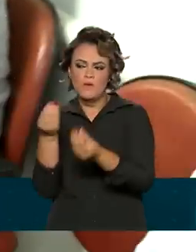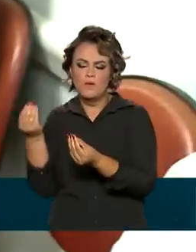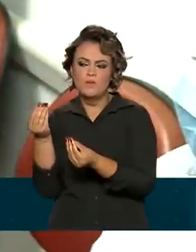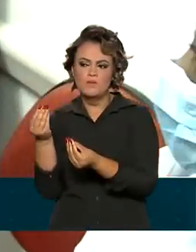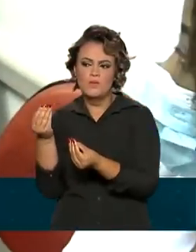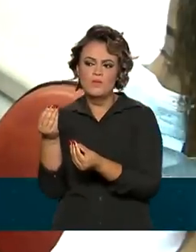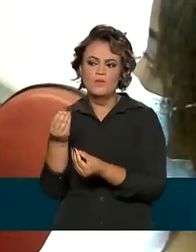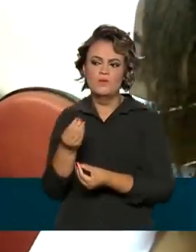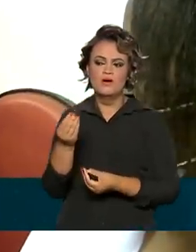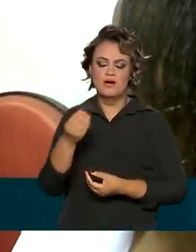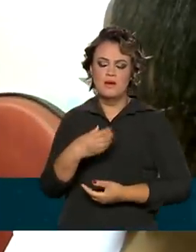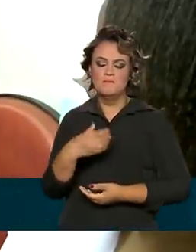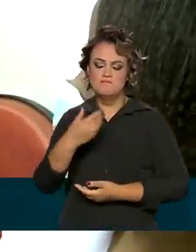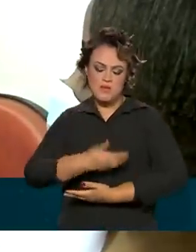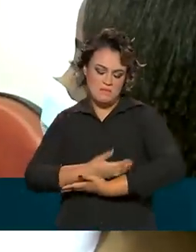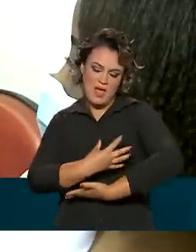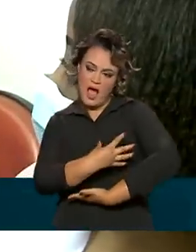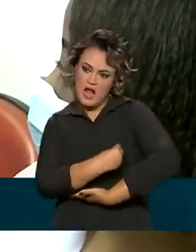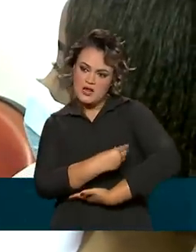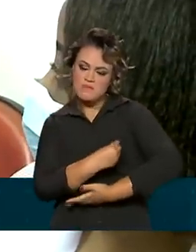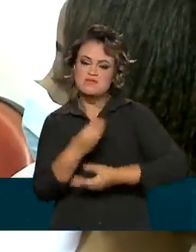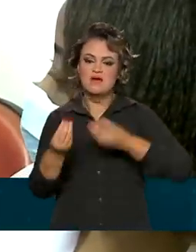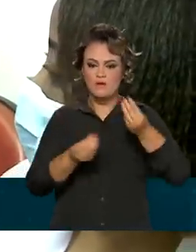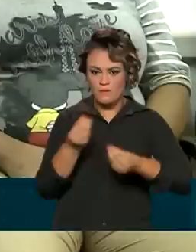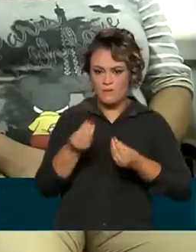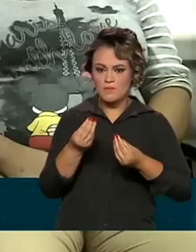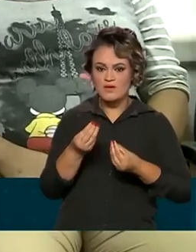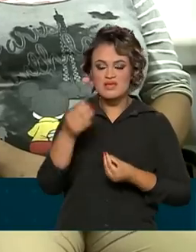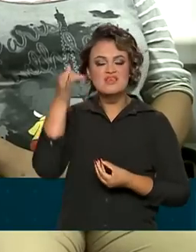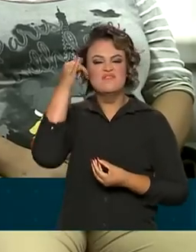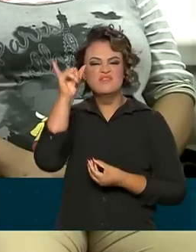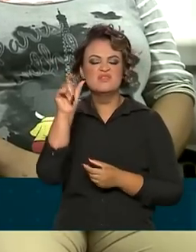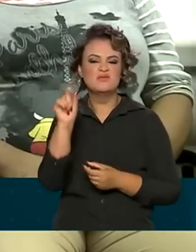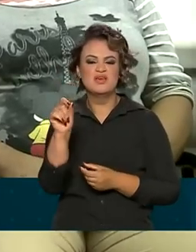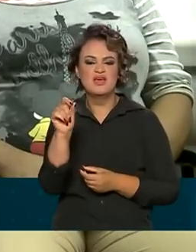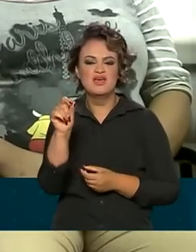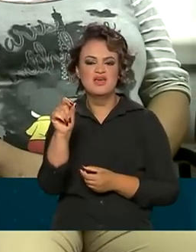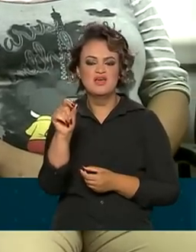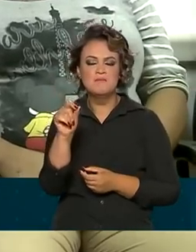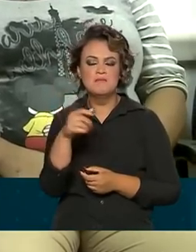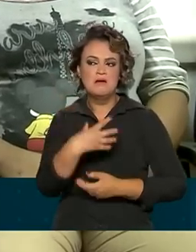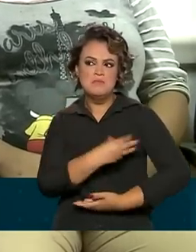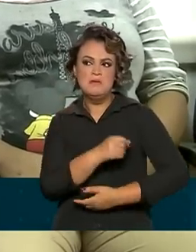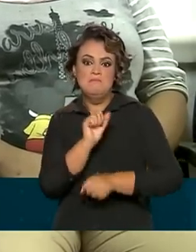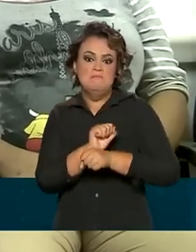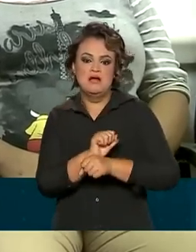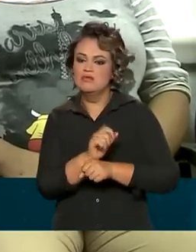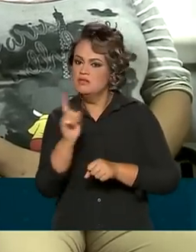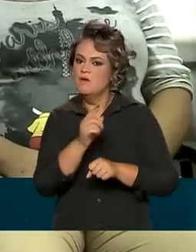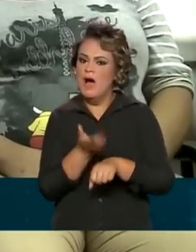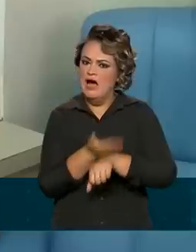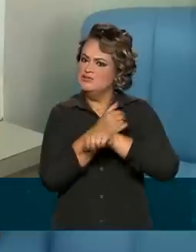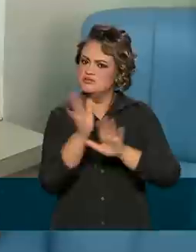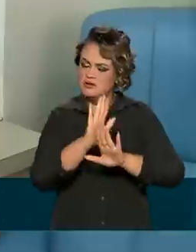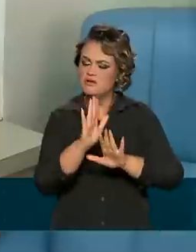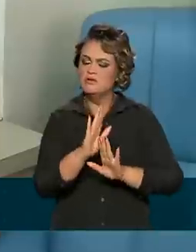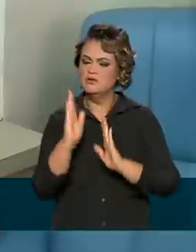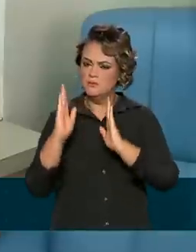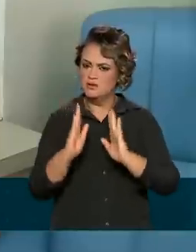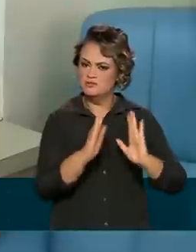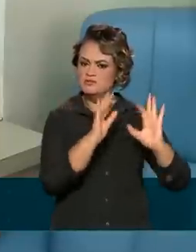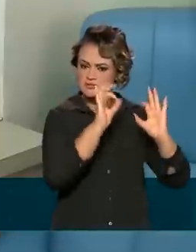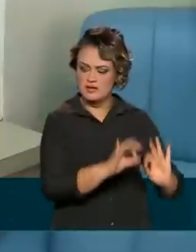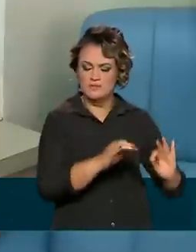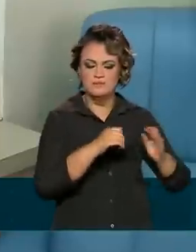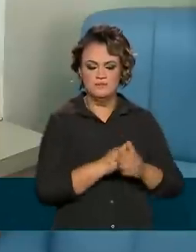correta de amamentar e, com isso, evitar que o aleitamento materno seja interrompido de forma precoce. Os bancos de leite